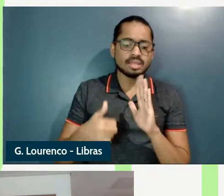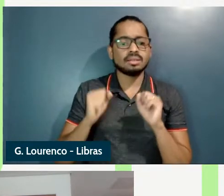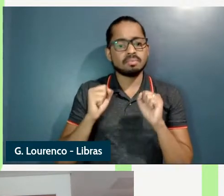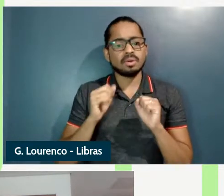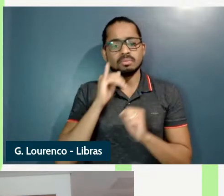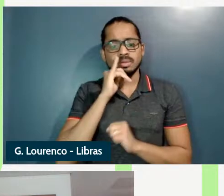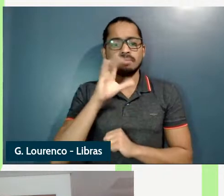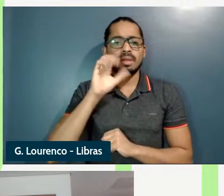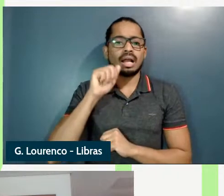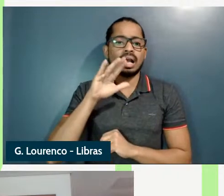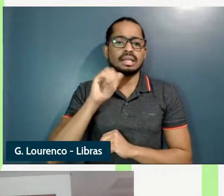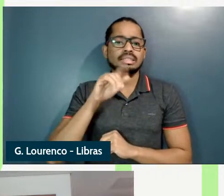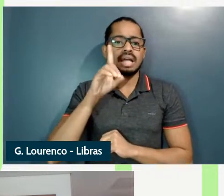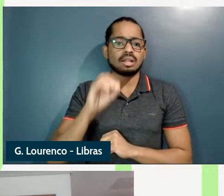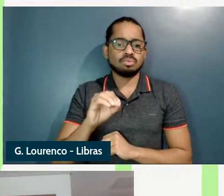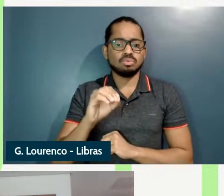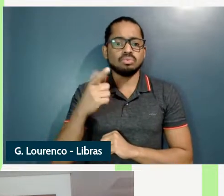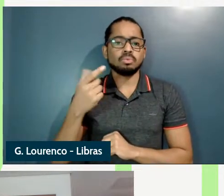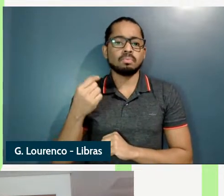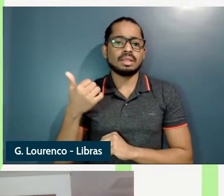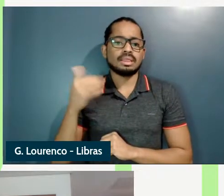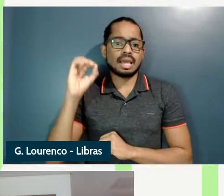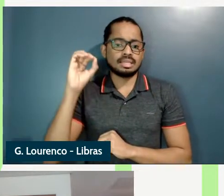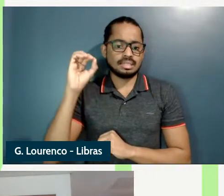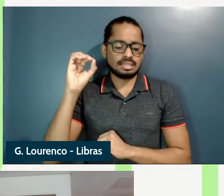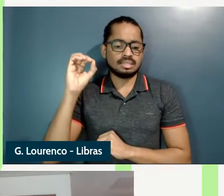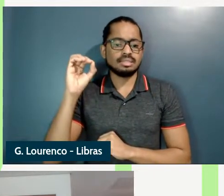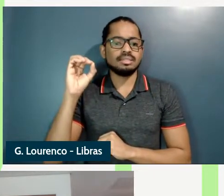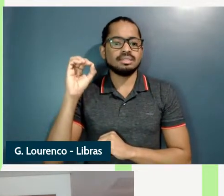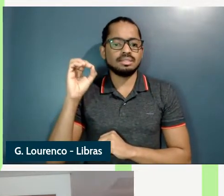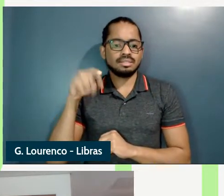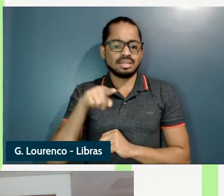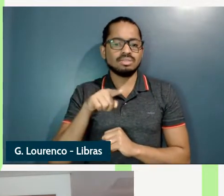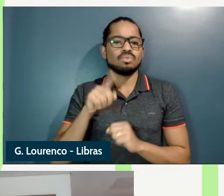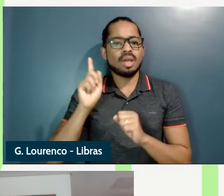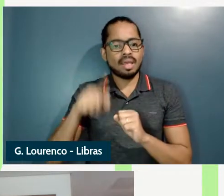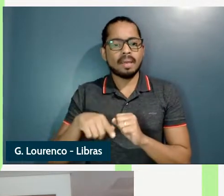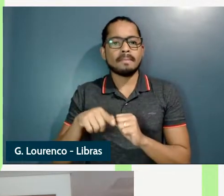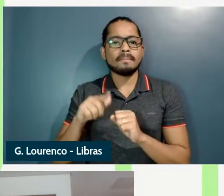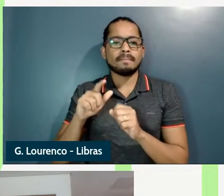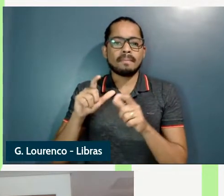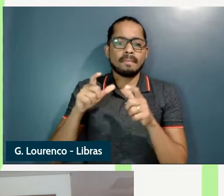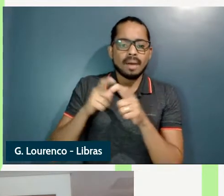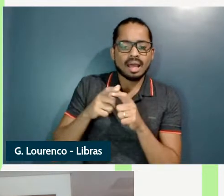cansado 2010 é o tipo de alternância parte toda português